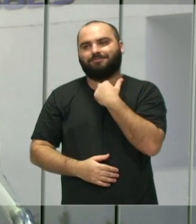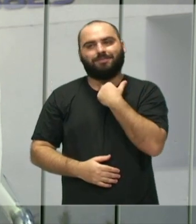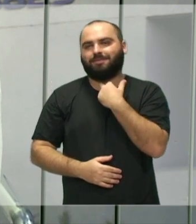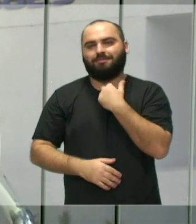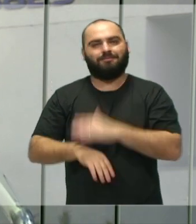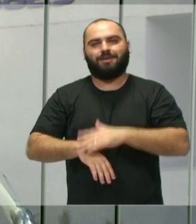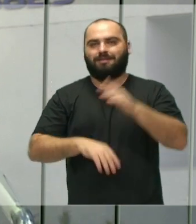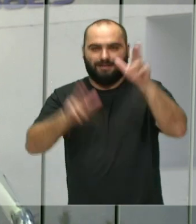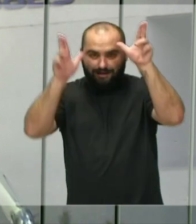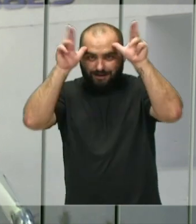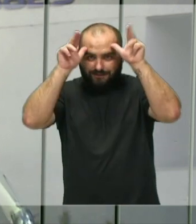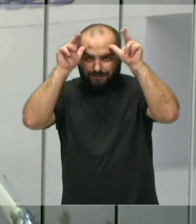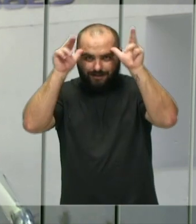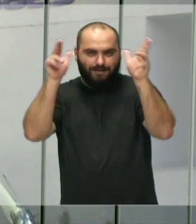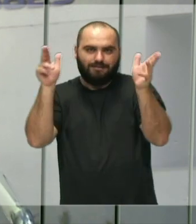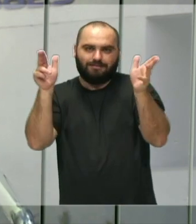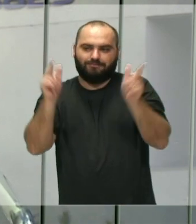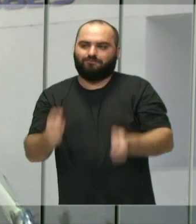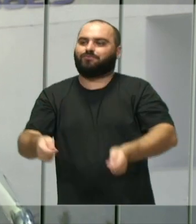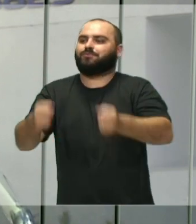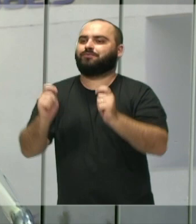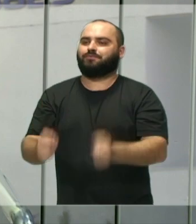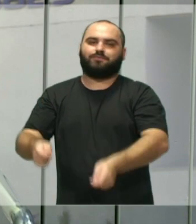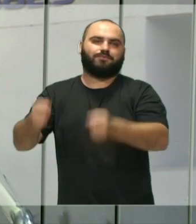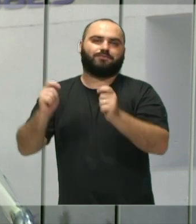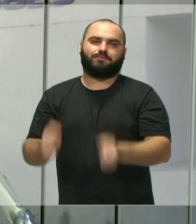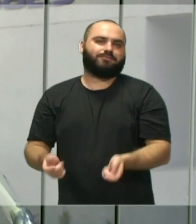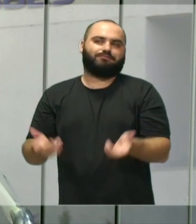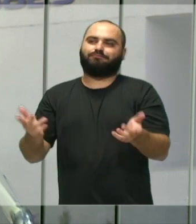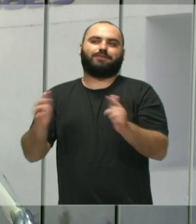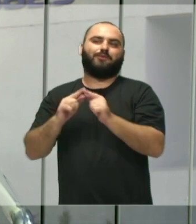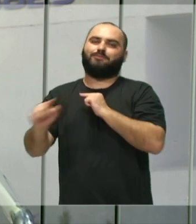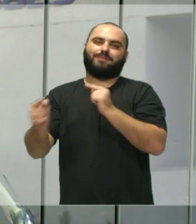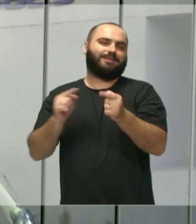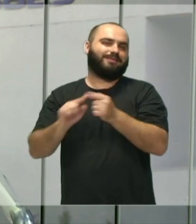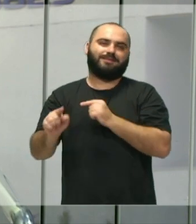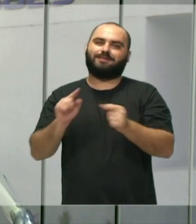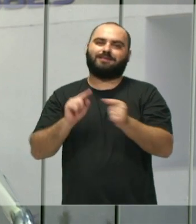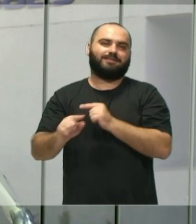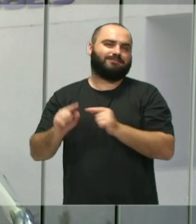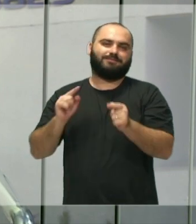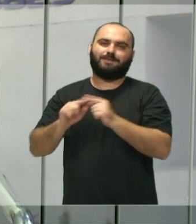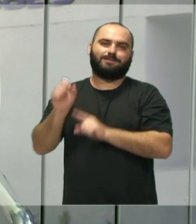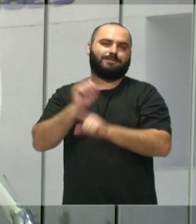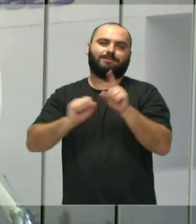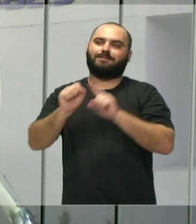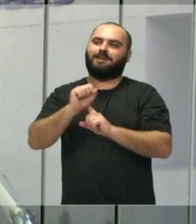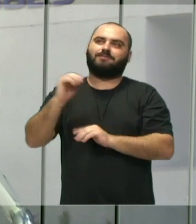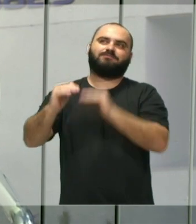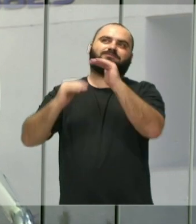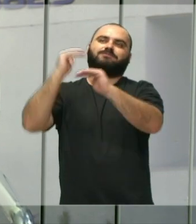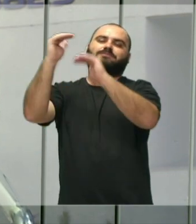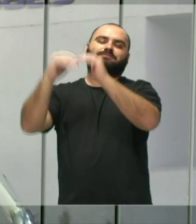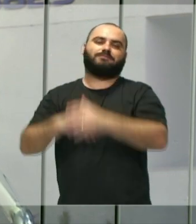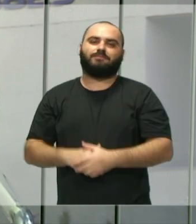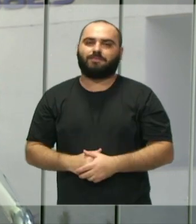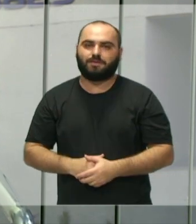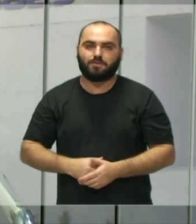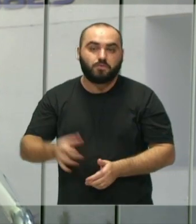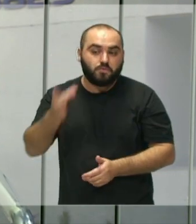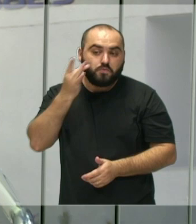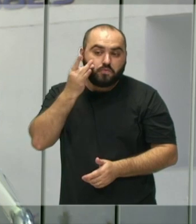cavalos para recicladores não comportam. Porque o custo para